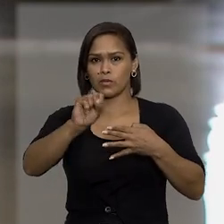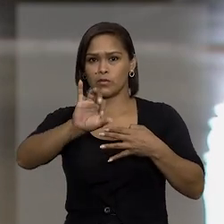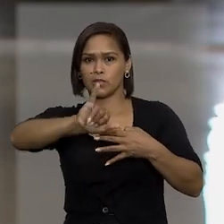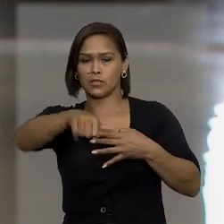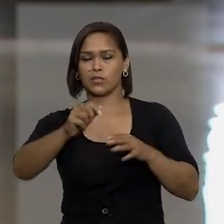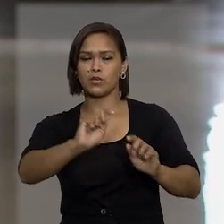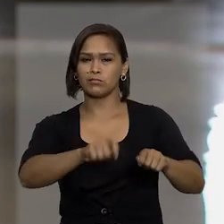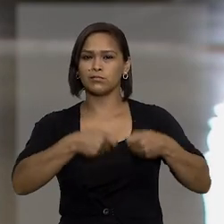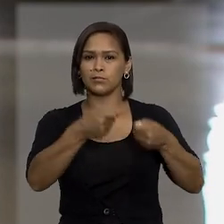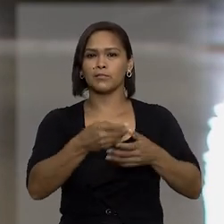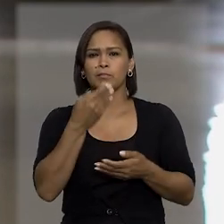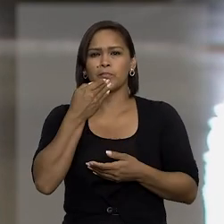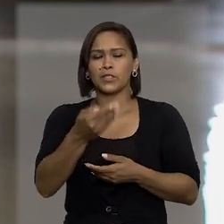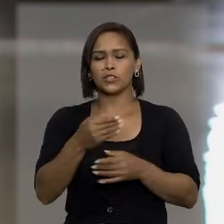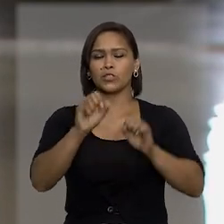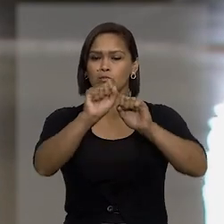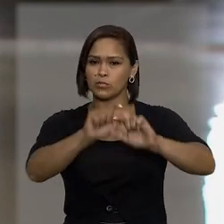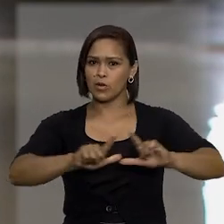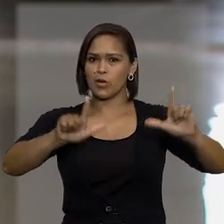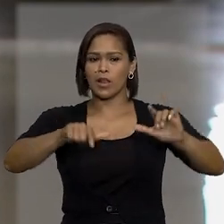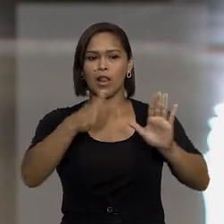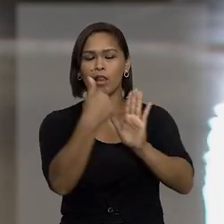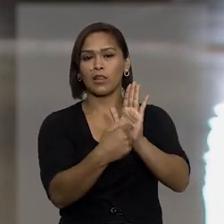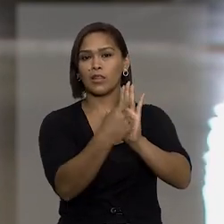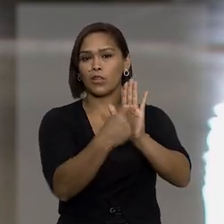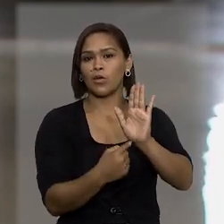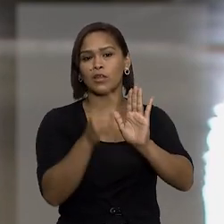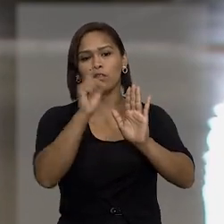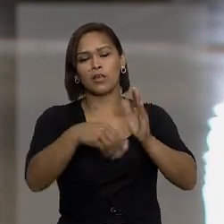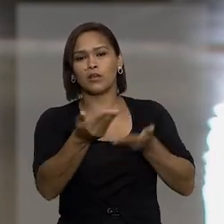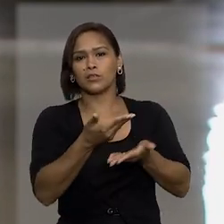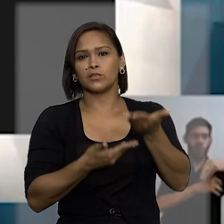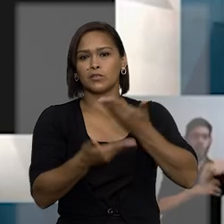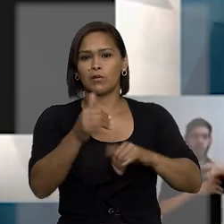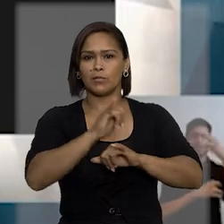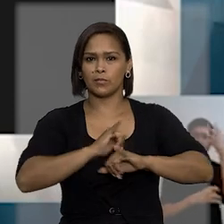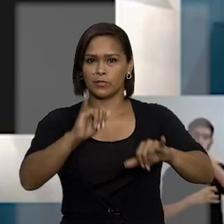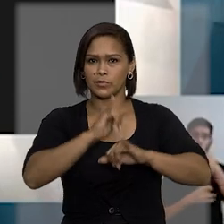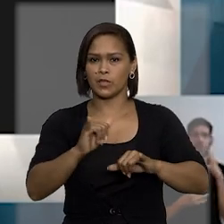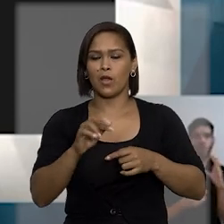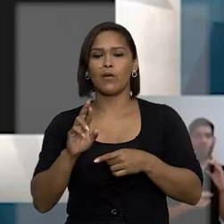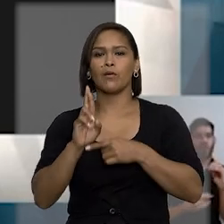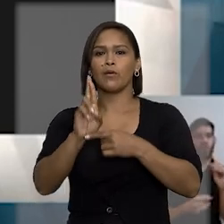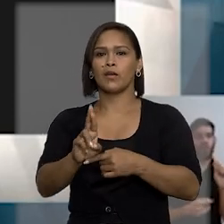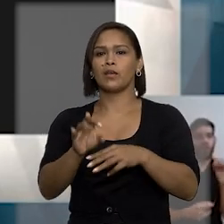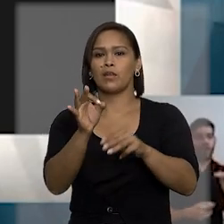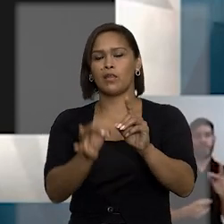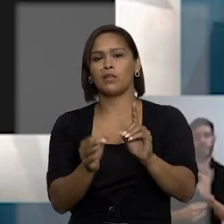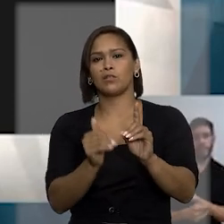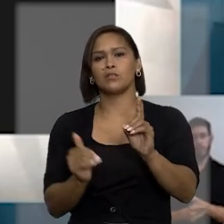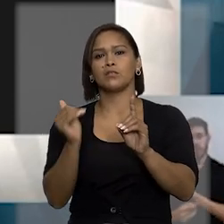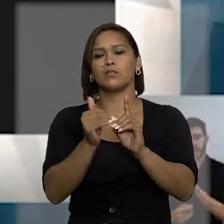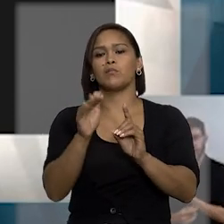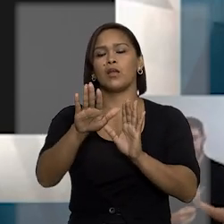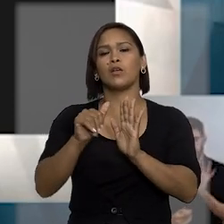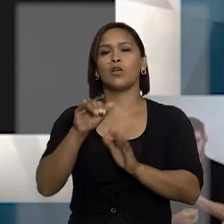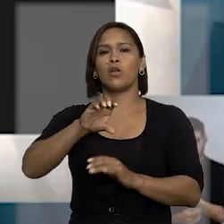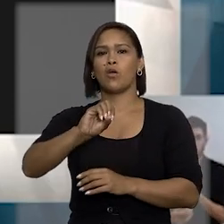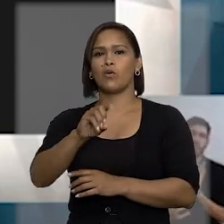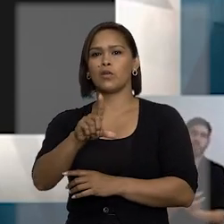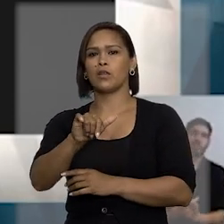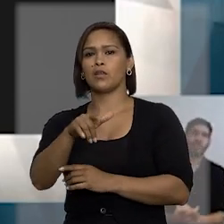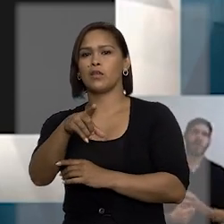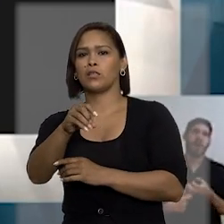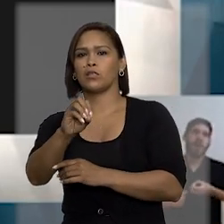a defesa solicitou que fosse declarada a nulidade do compartilhamento. O relator desembargador convocado, Olindo Menezes,